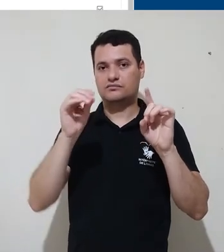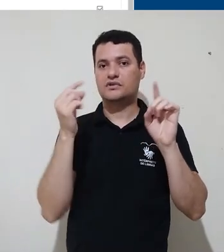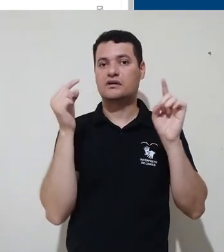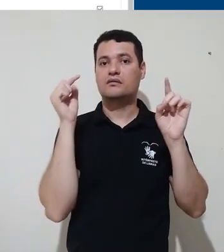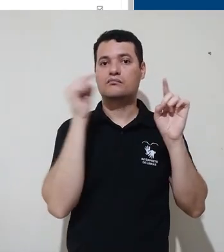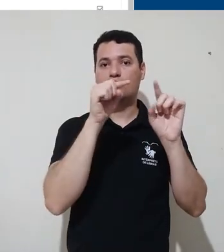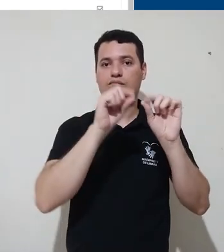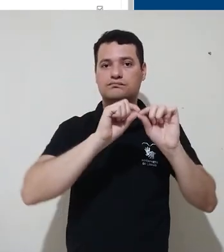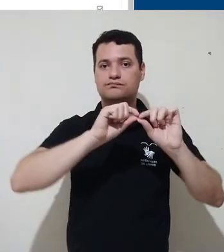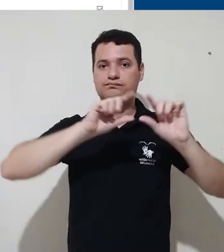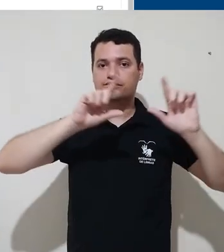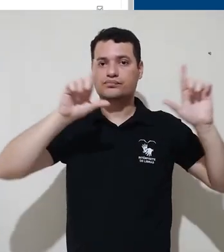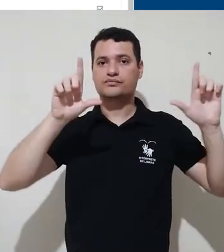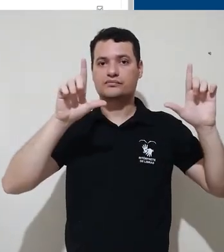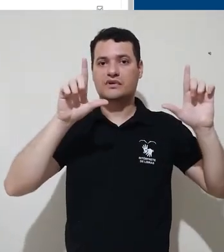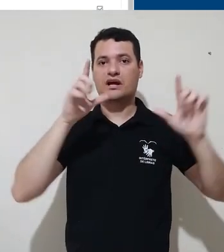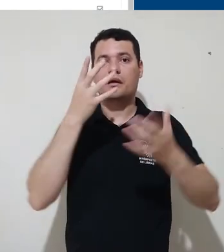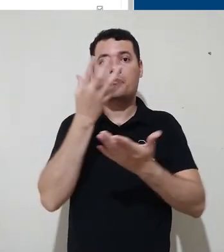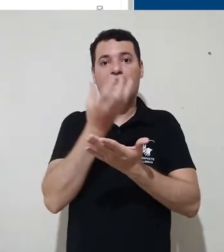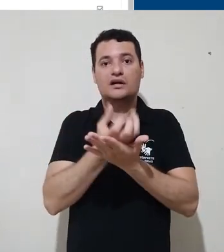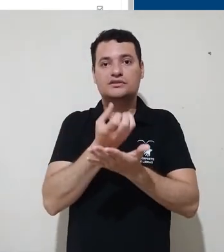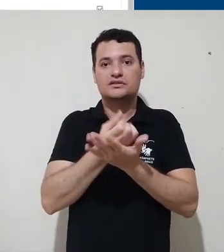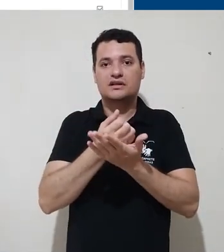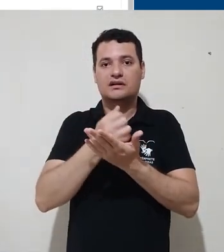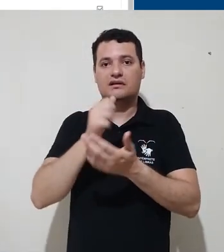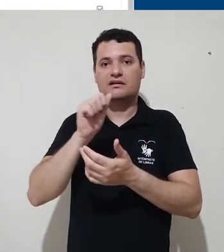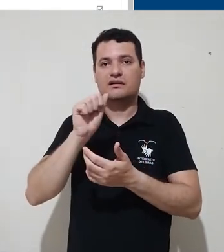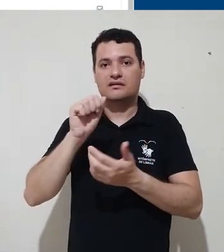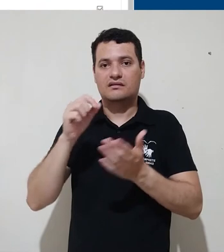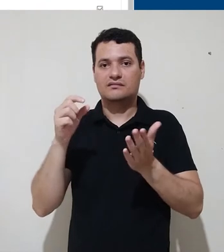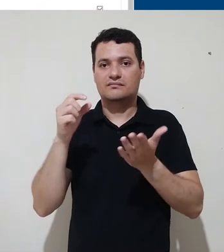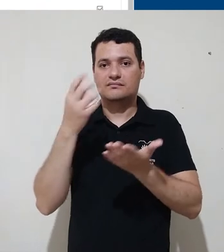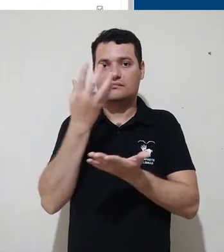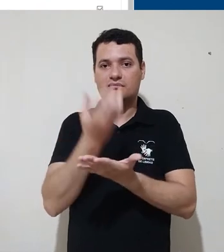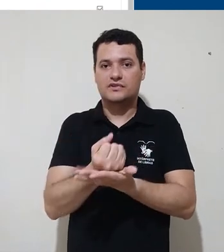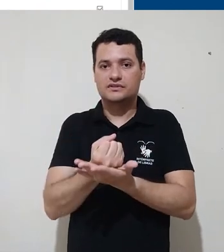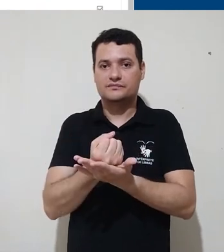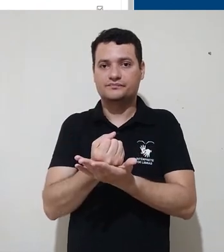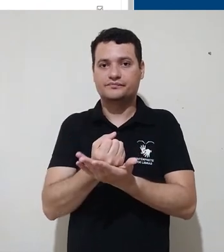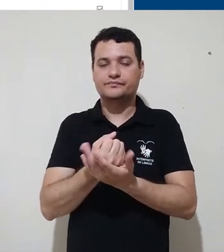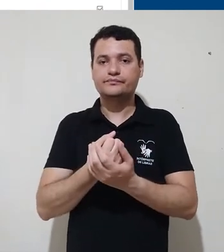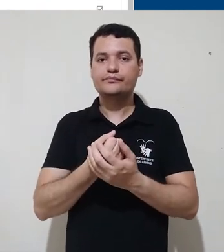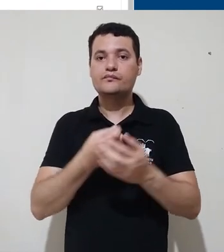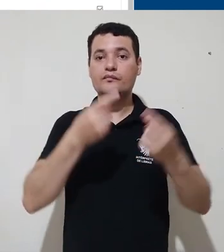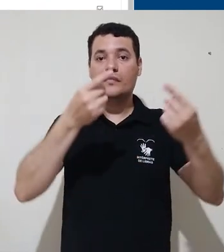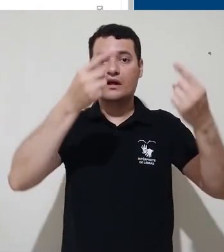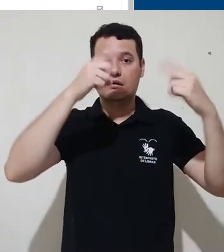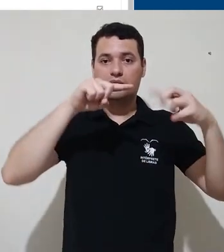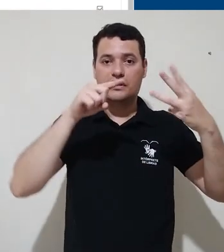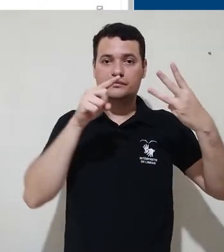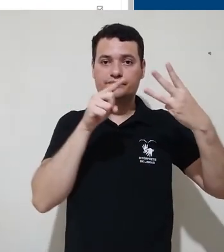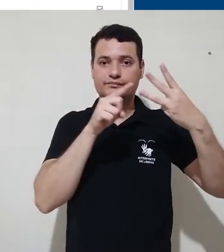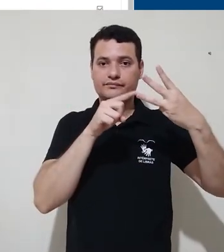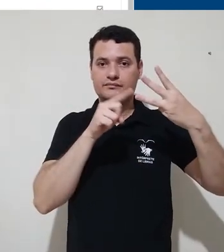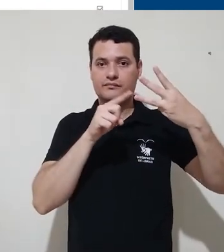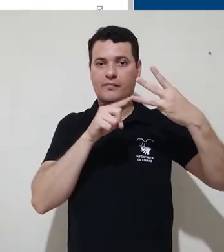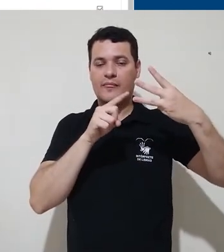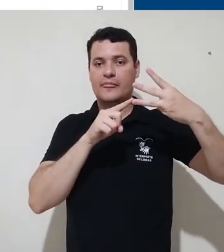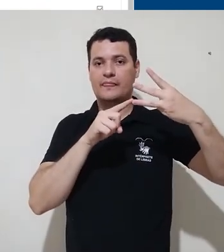ser acessado clicando sobre ele. E clicando sobre ele, nós vamos baixar esse arquivo que está disponível aqui.